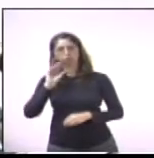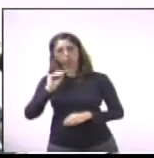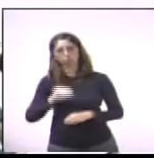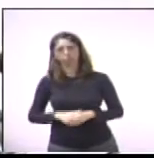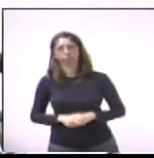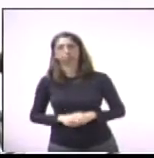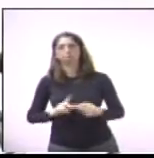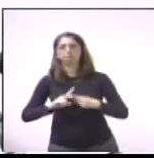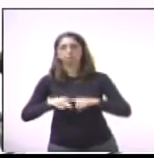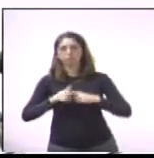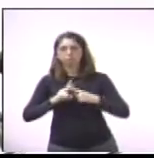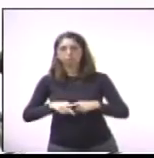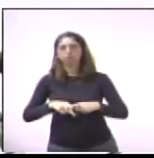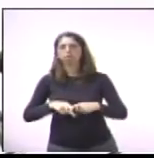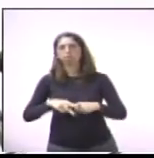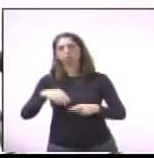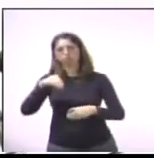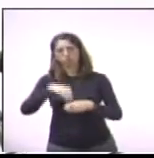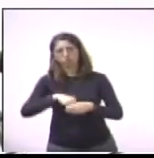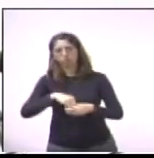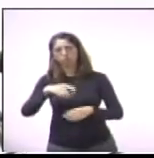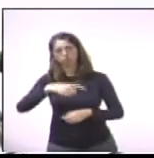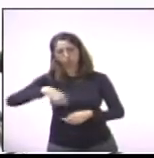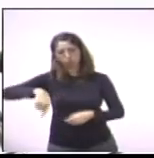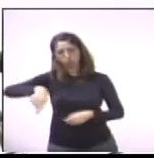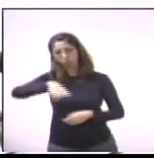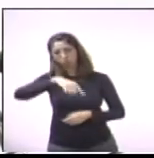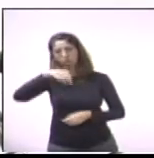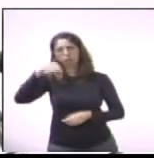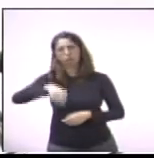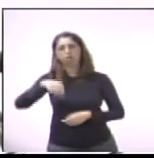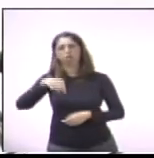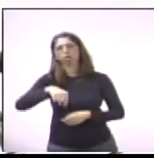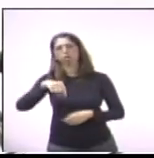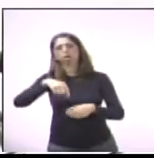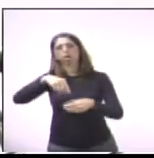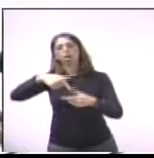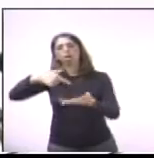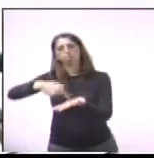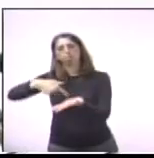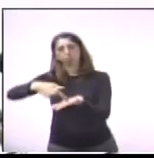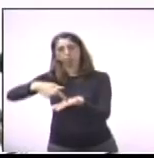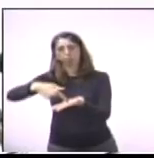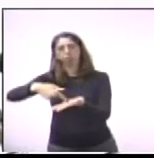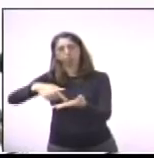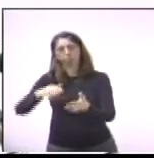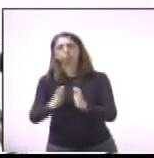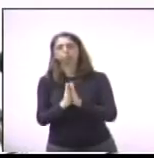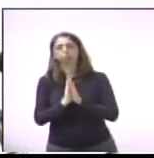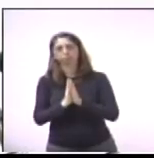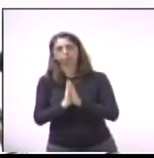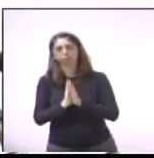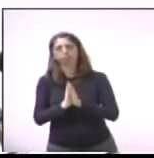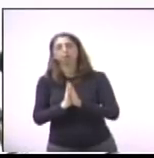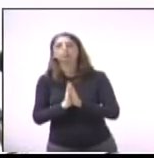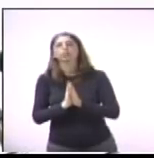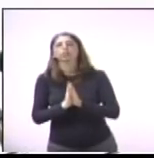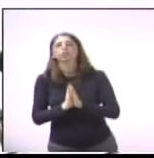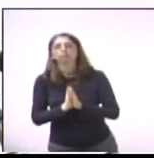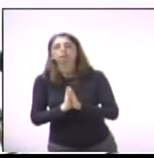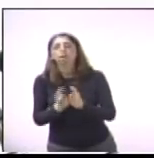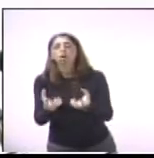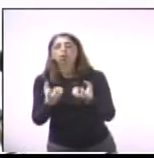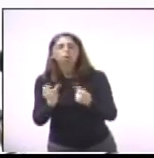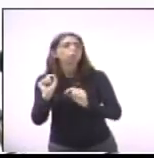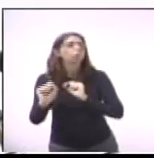Mota, que é a parte da empregabilidade da refinaria. E eu gostaria de parabenizar aqui a Sinara.